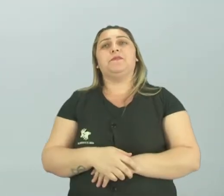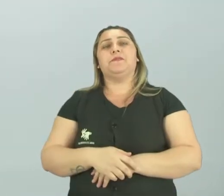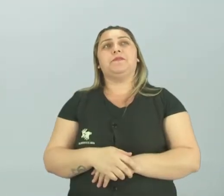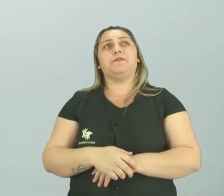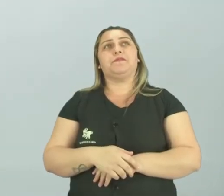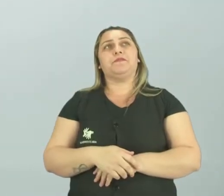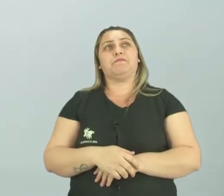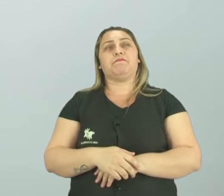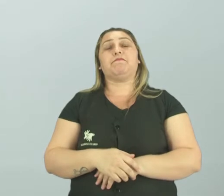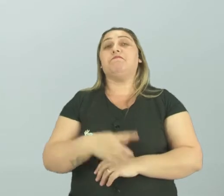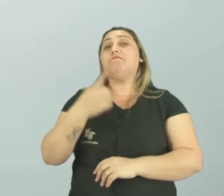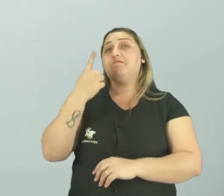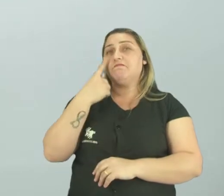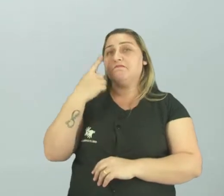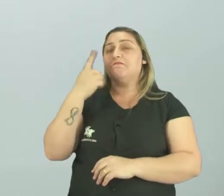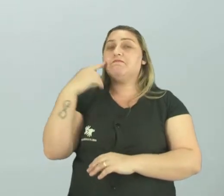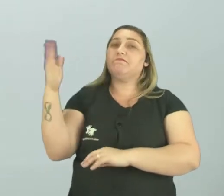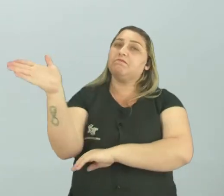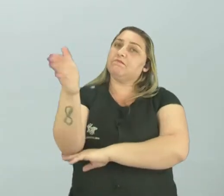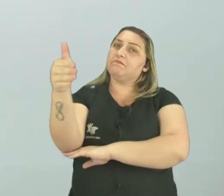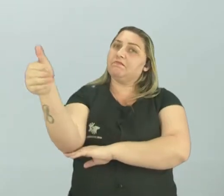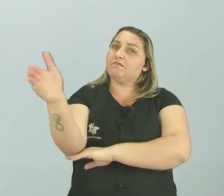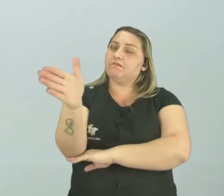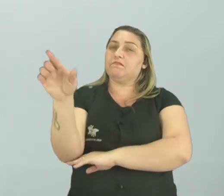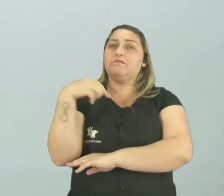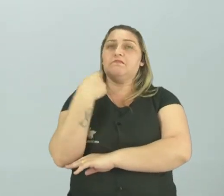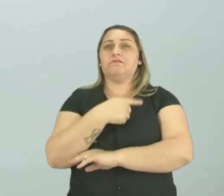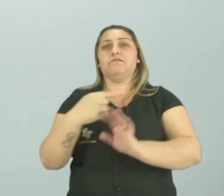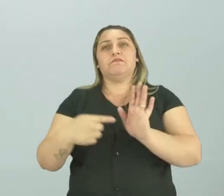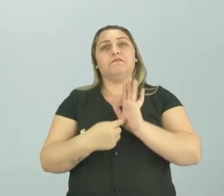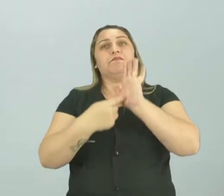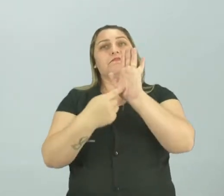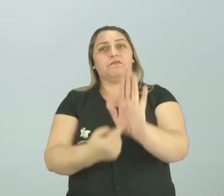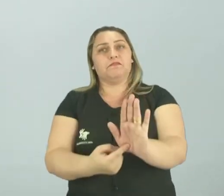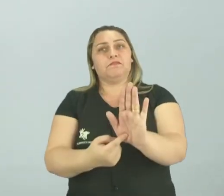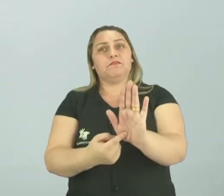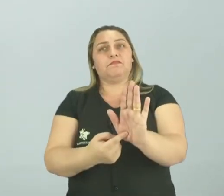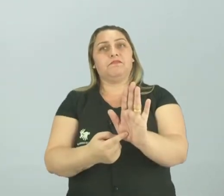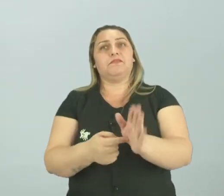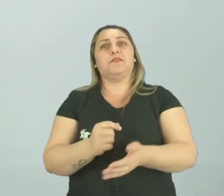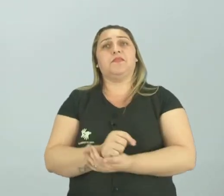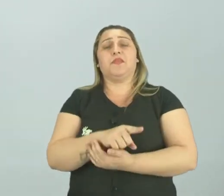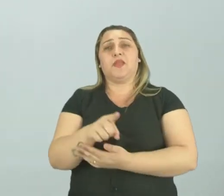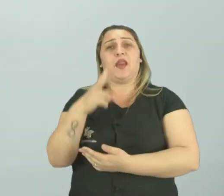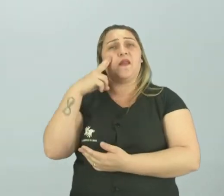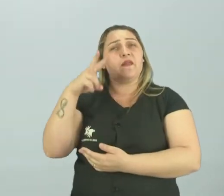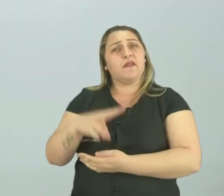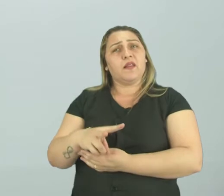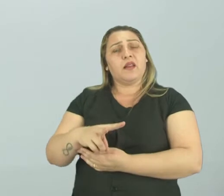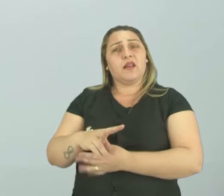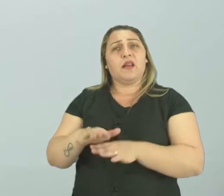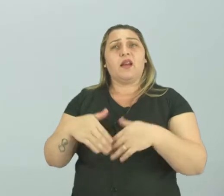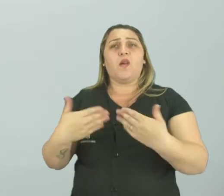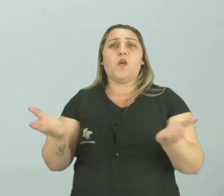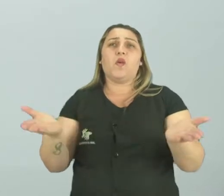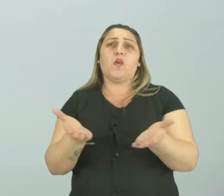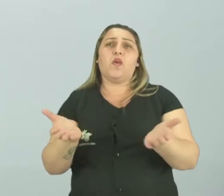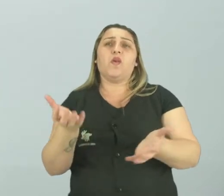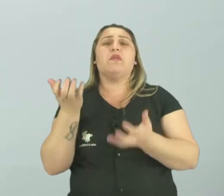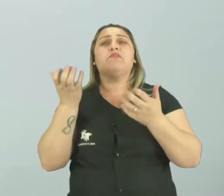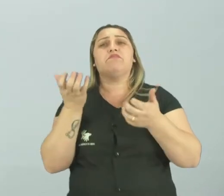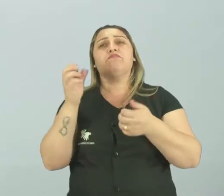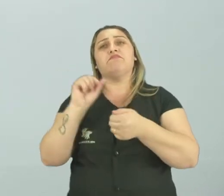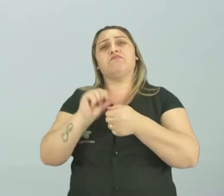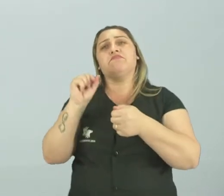Onde você for, você vai observar essa bandeira. A bandeira que nós mostramos ainda há pouco. Você não vai ver, ah, hoje eu quero fazer a bandeira do